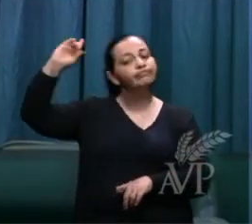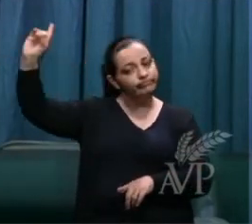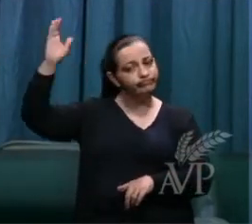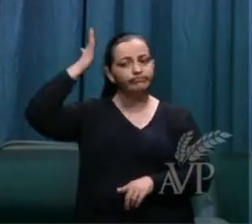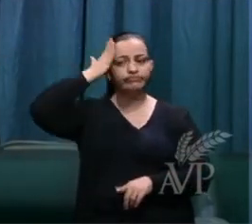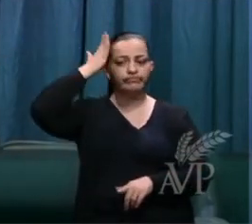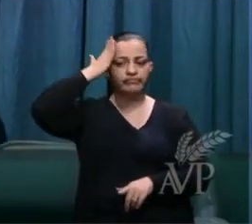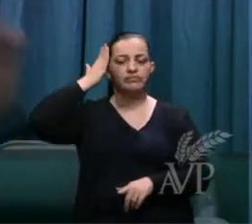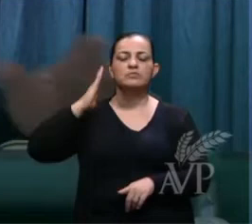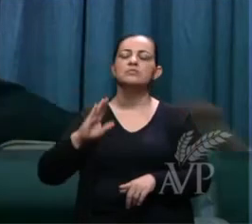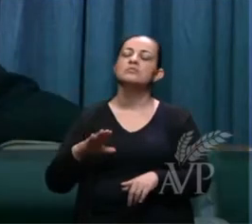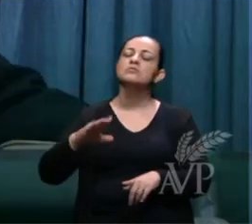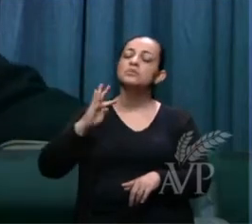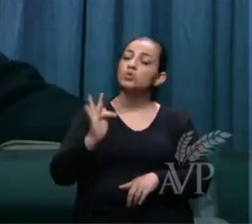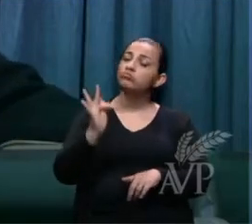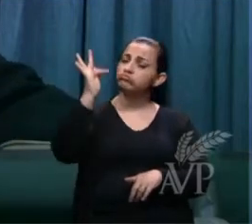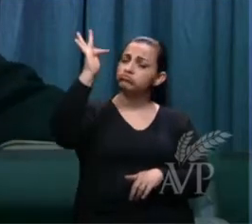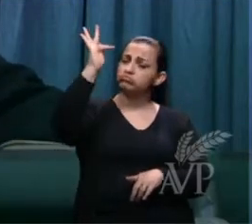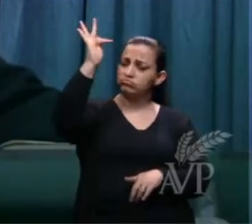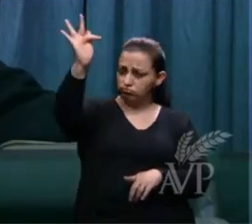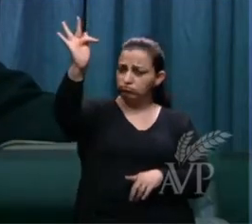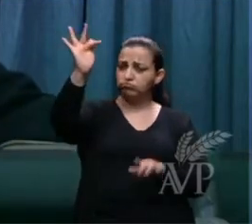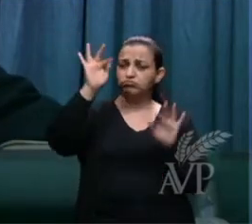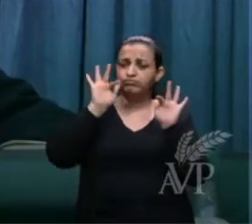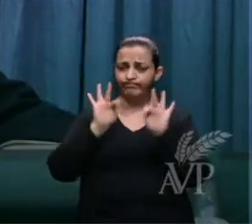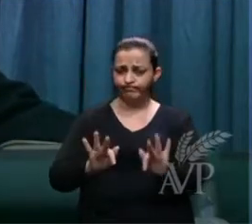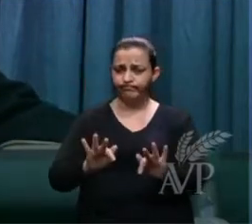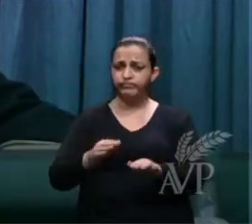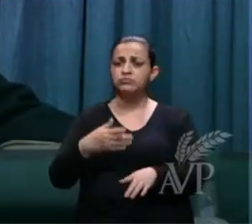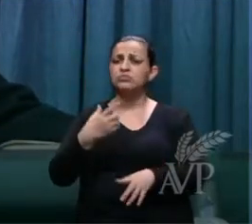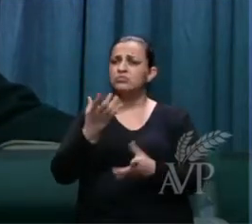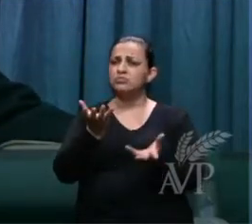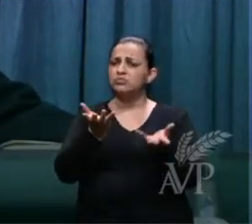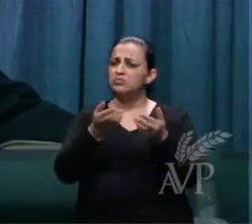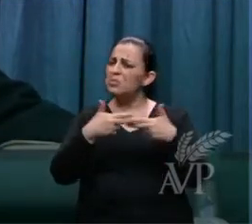E, aquele dia, se há uma coisa que eu pretendo,